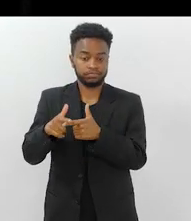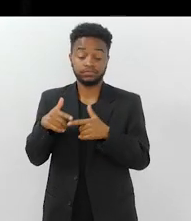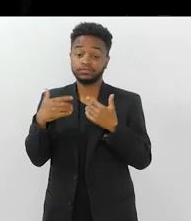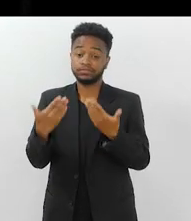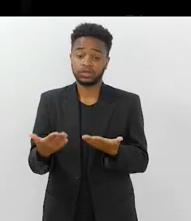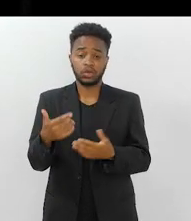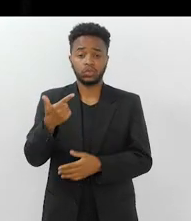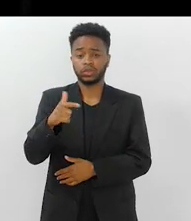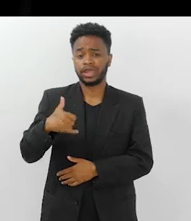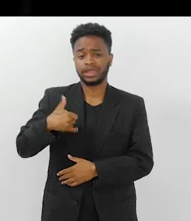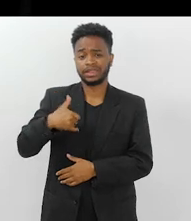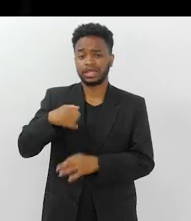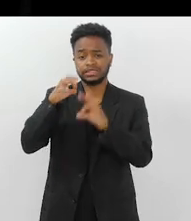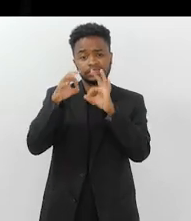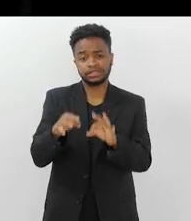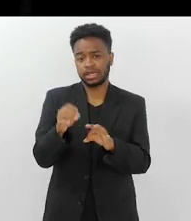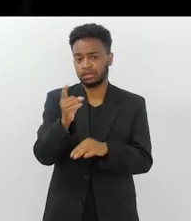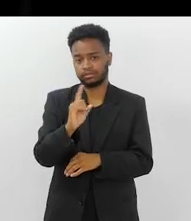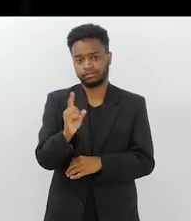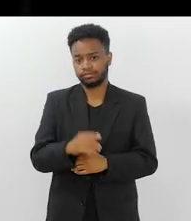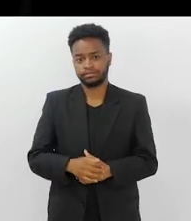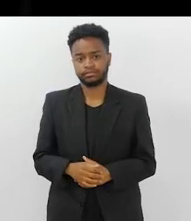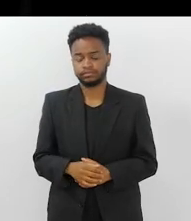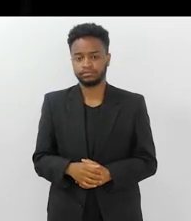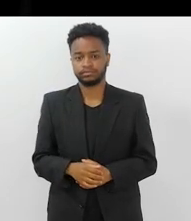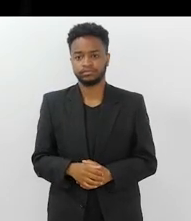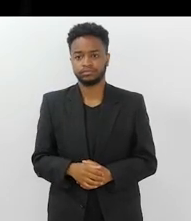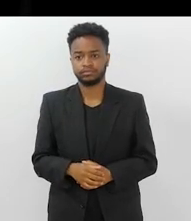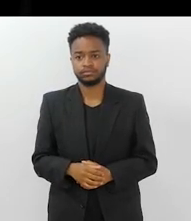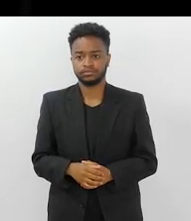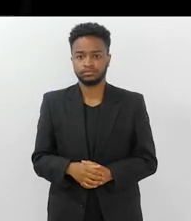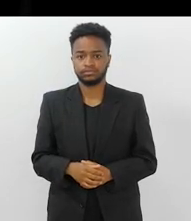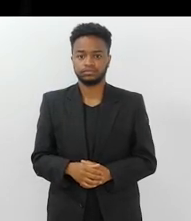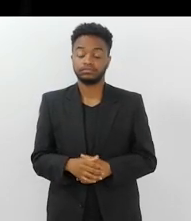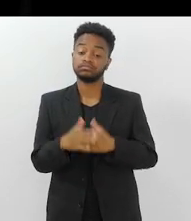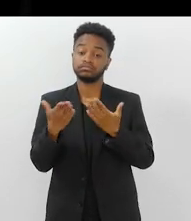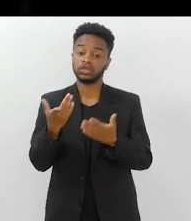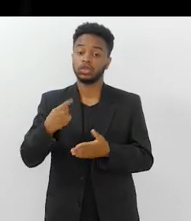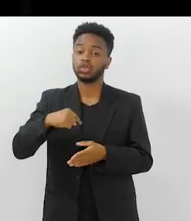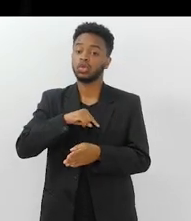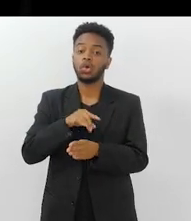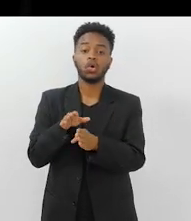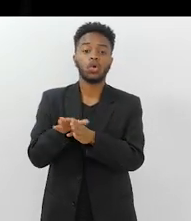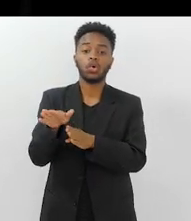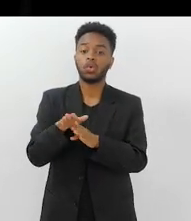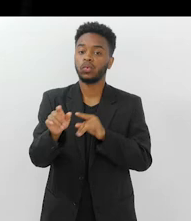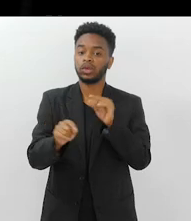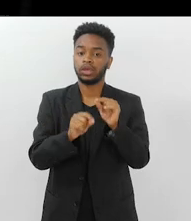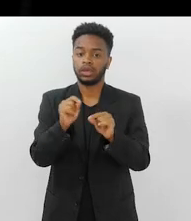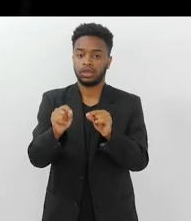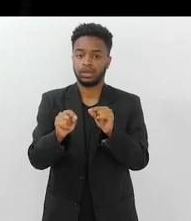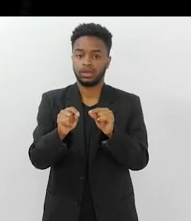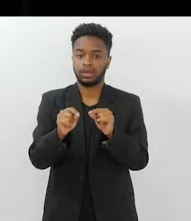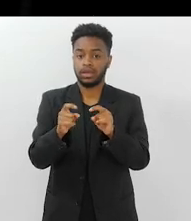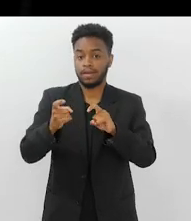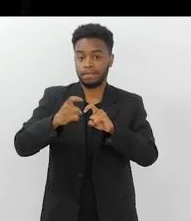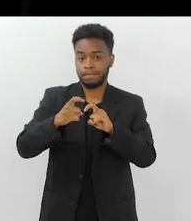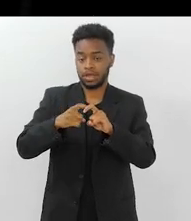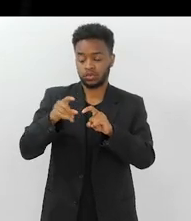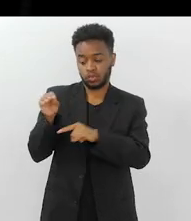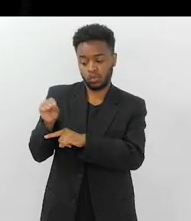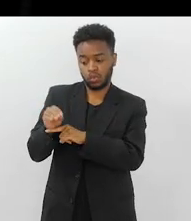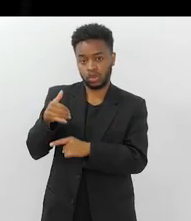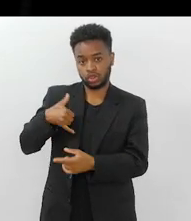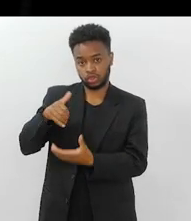Então, realmente, assim, não tem uma idade cronológica, não. O que a gente orienta como geriatra é estar